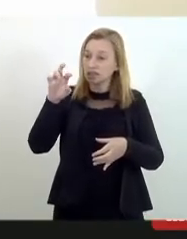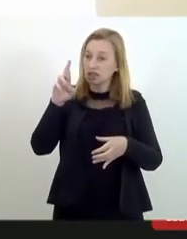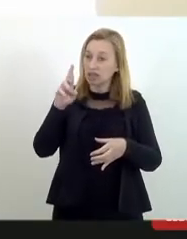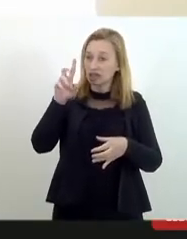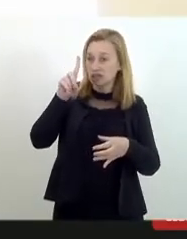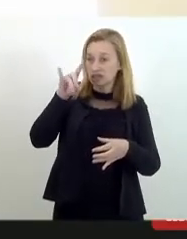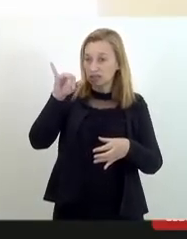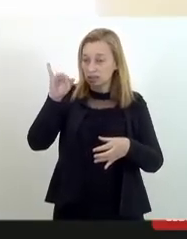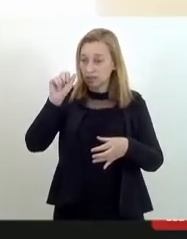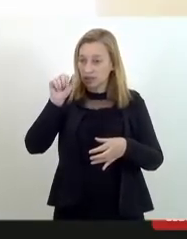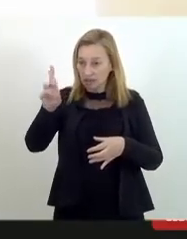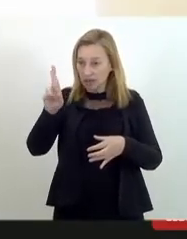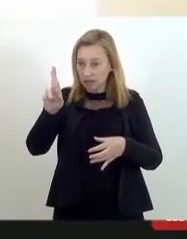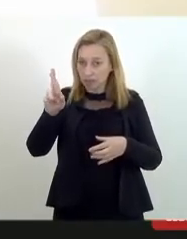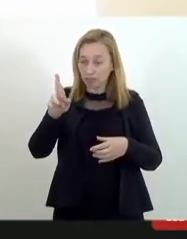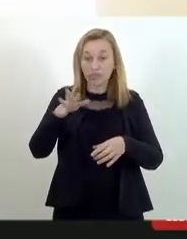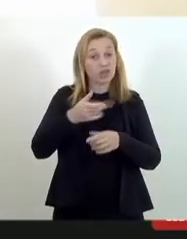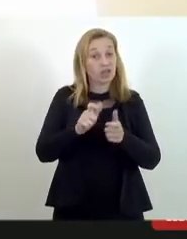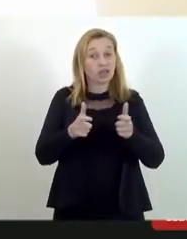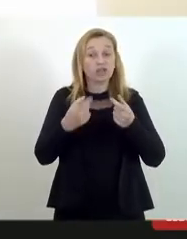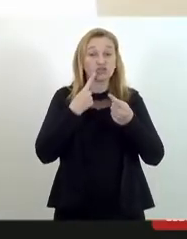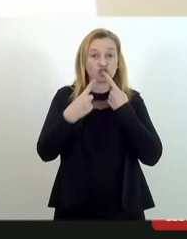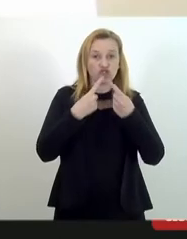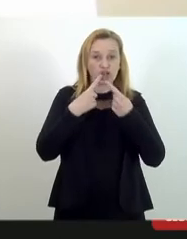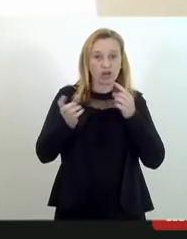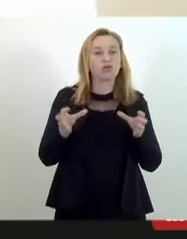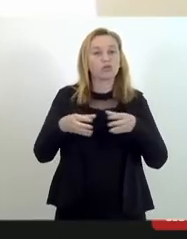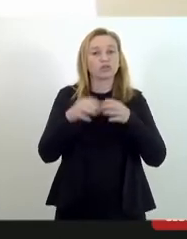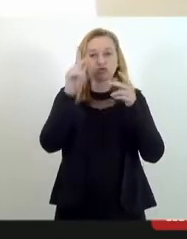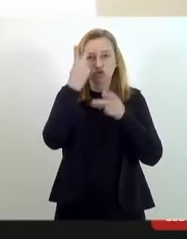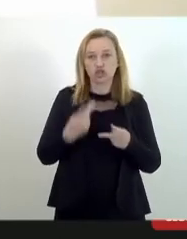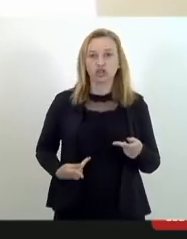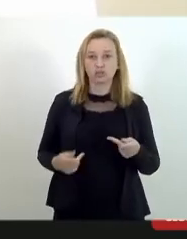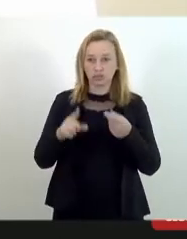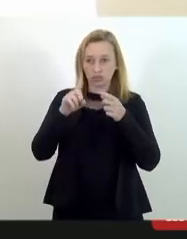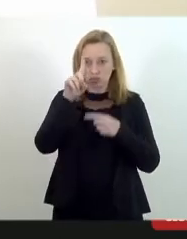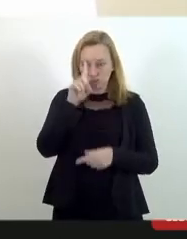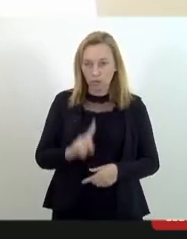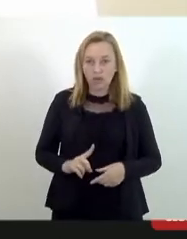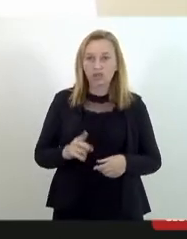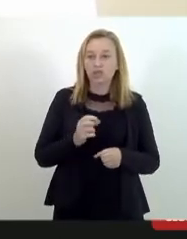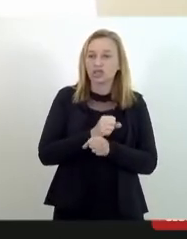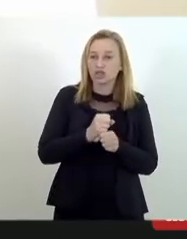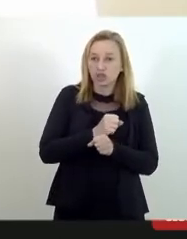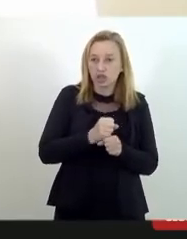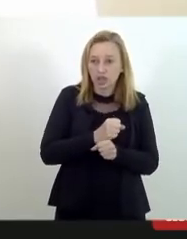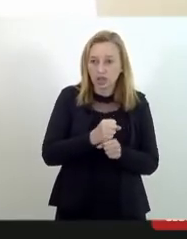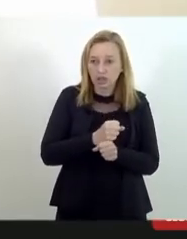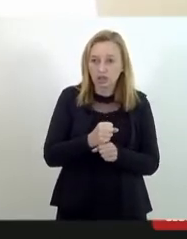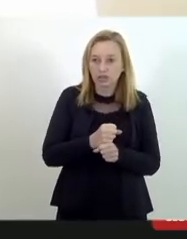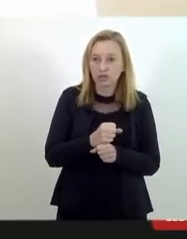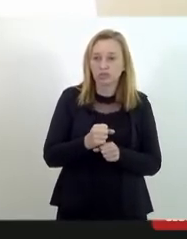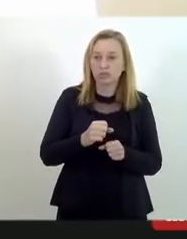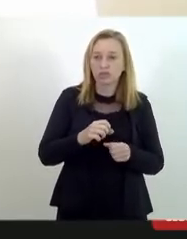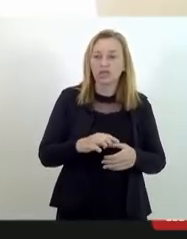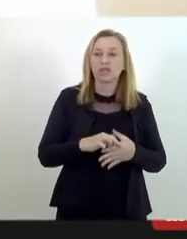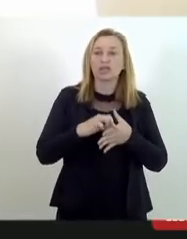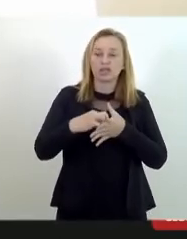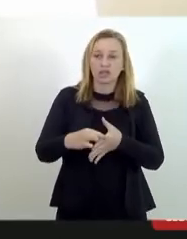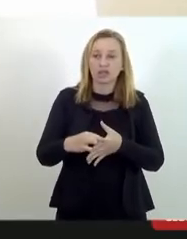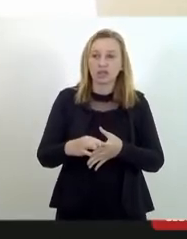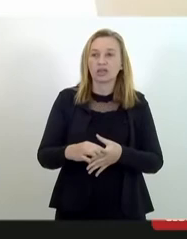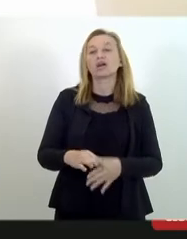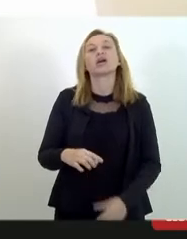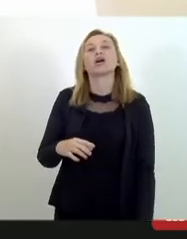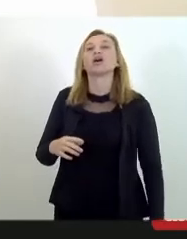em construção aqui nos diálogos com, inclusive, a Comissão de Direitos Humanos já durante muito tempo muito bem presidida pela deputada Renata Souza